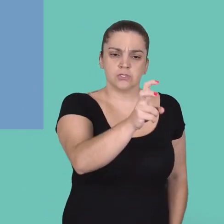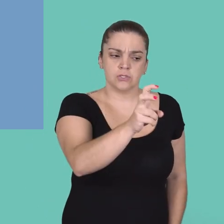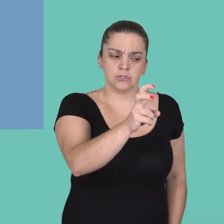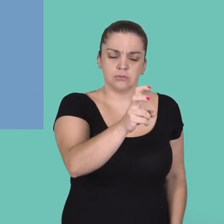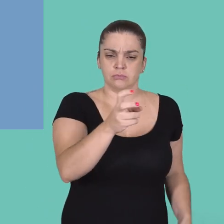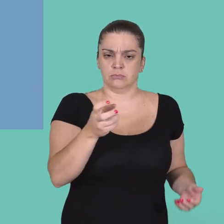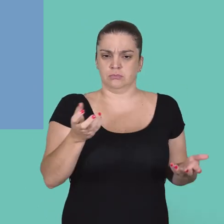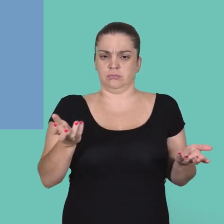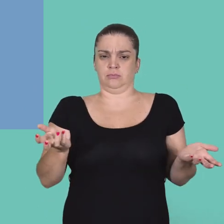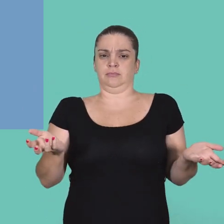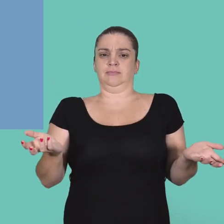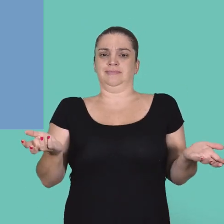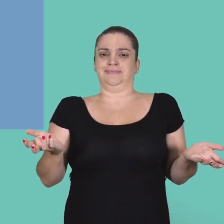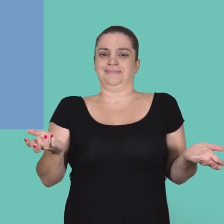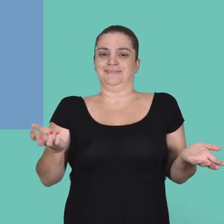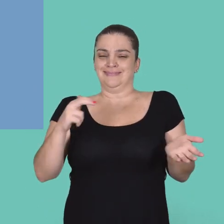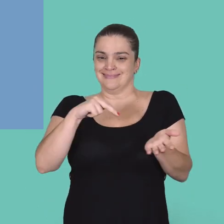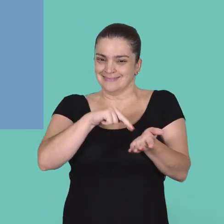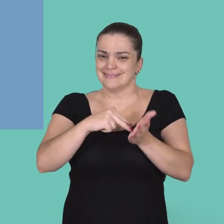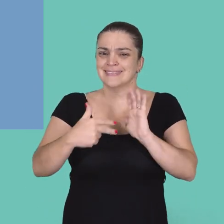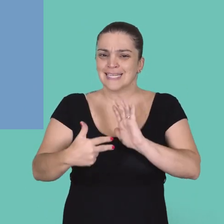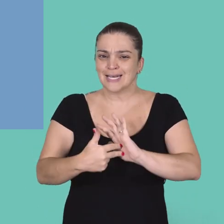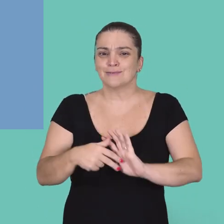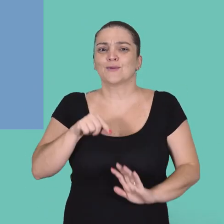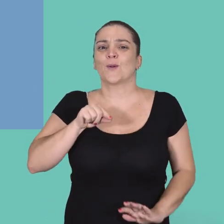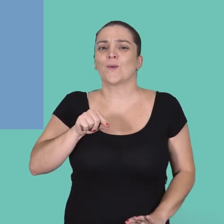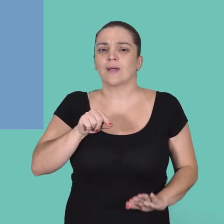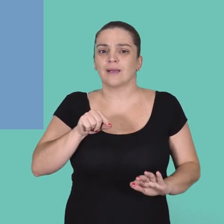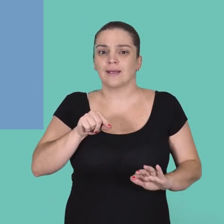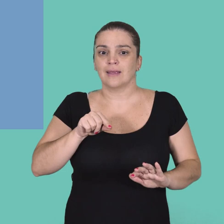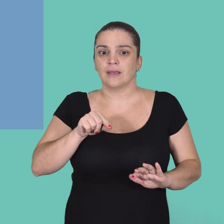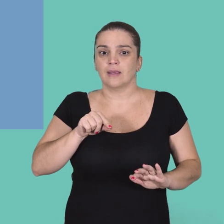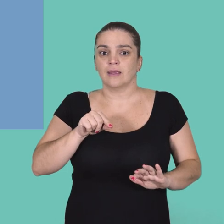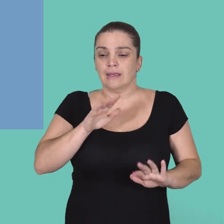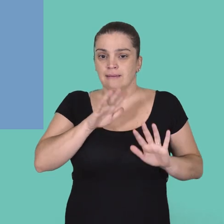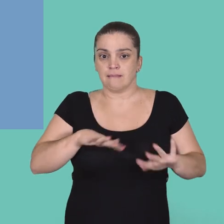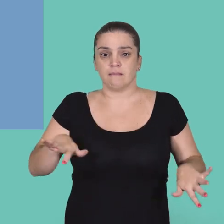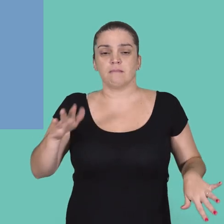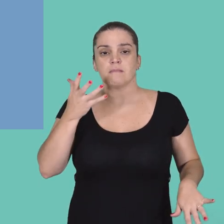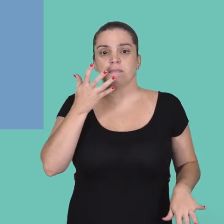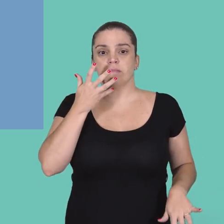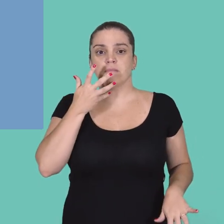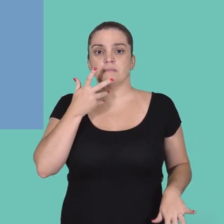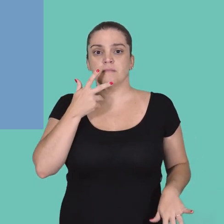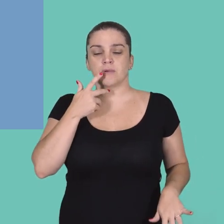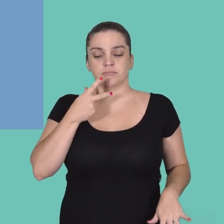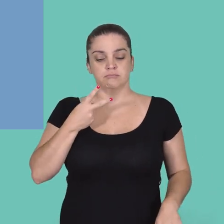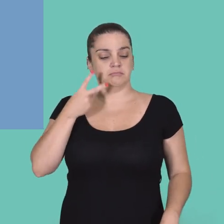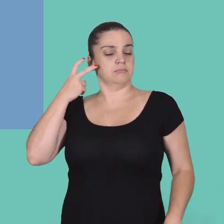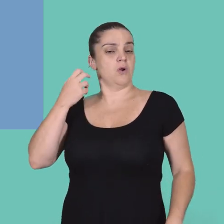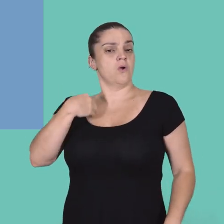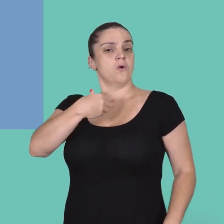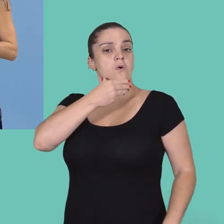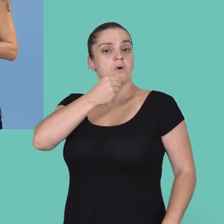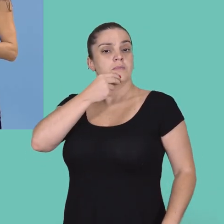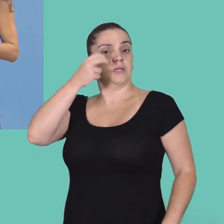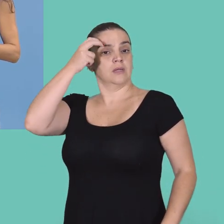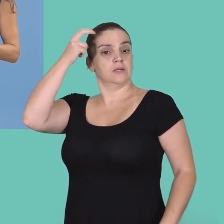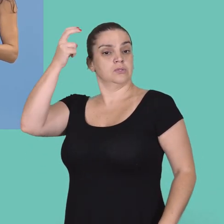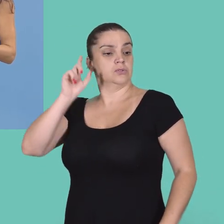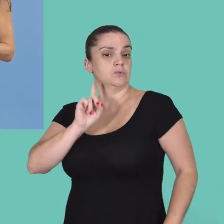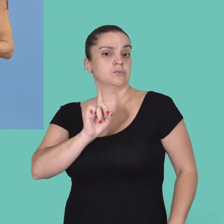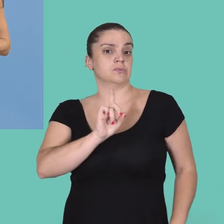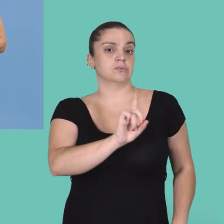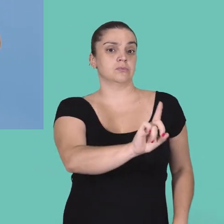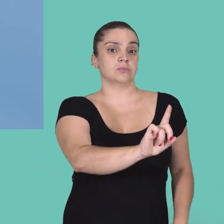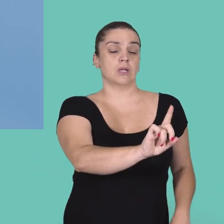inteligentes. Então, significa que realmente, não só eles identificam no outro que o homem tem que ser inteligente, mas